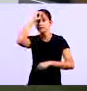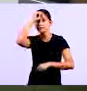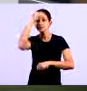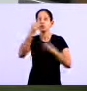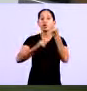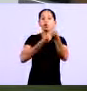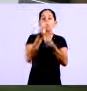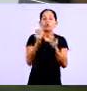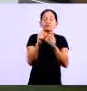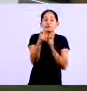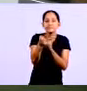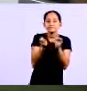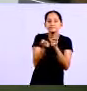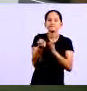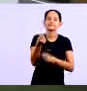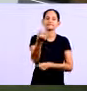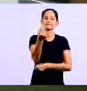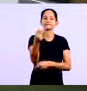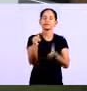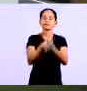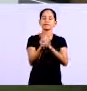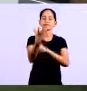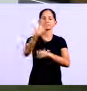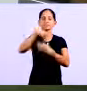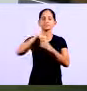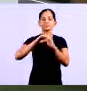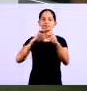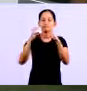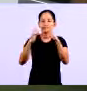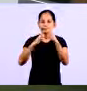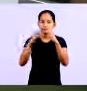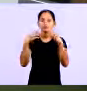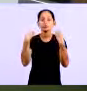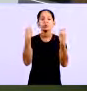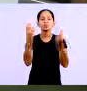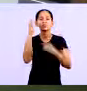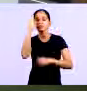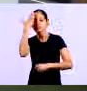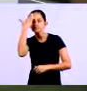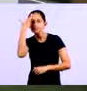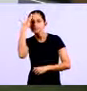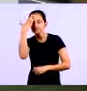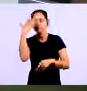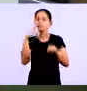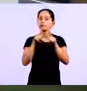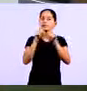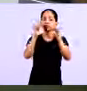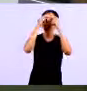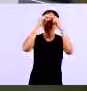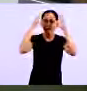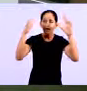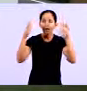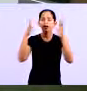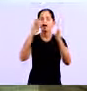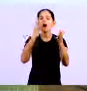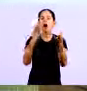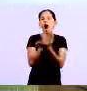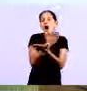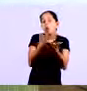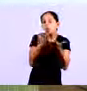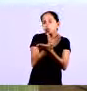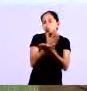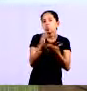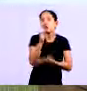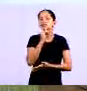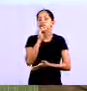a faz para controlar as empresas, o financeiro das empresas. Vamos entender, vamos procurar visualizar aqui alguns modelos, vamos